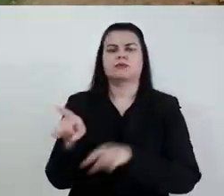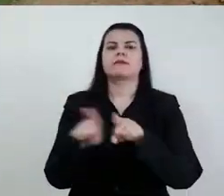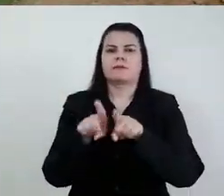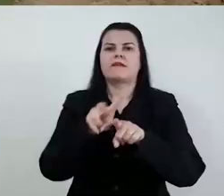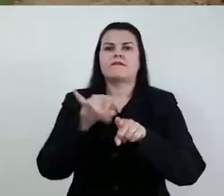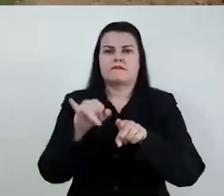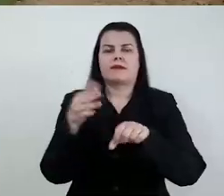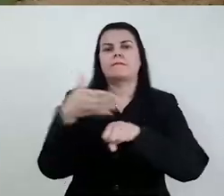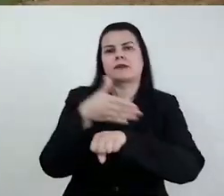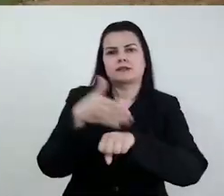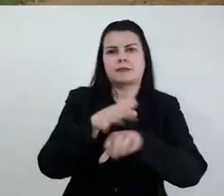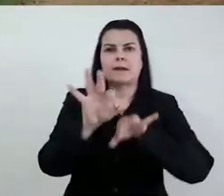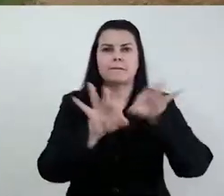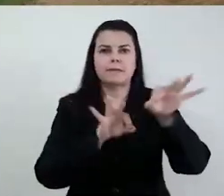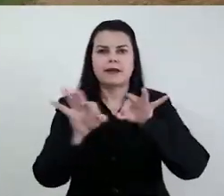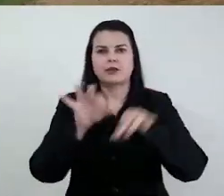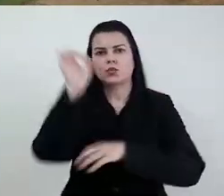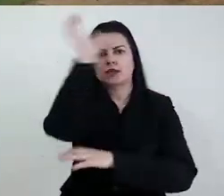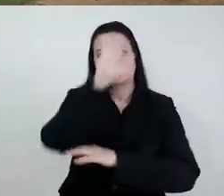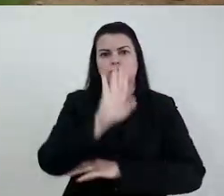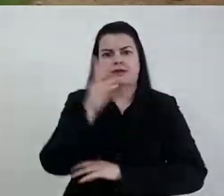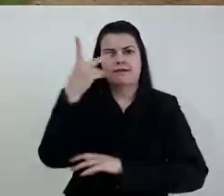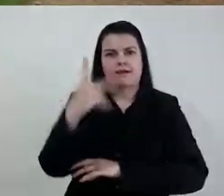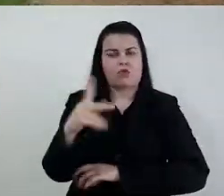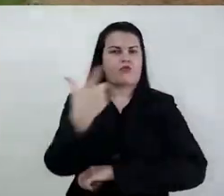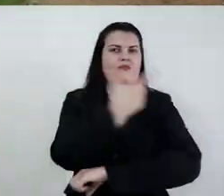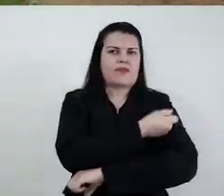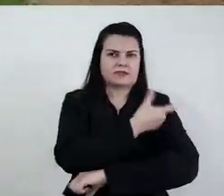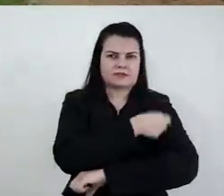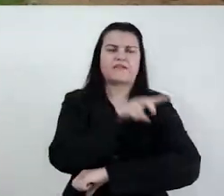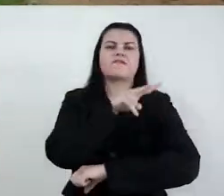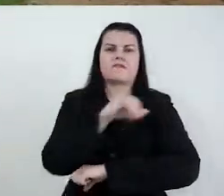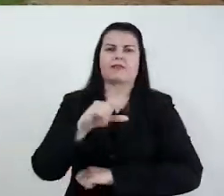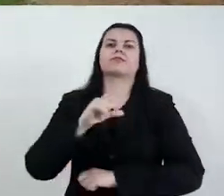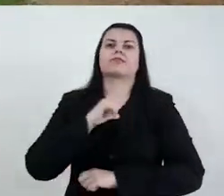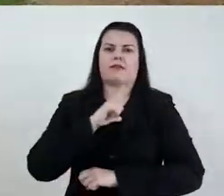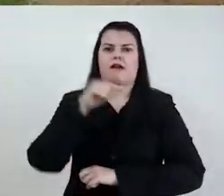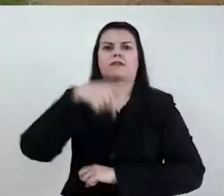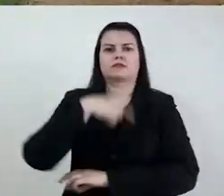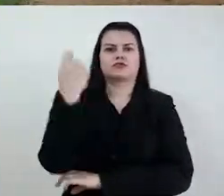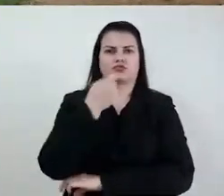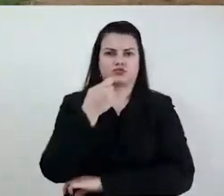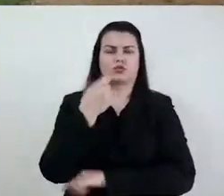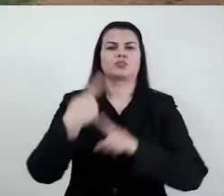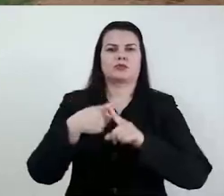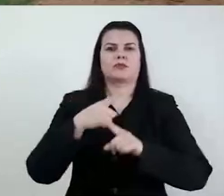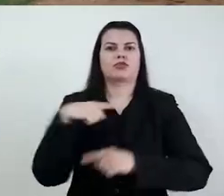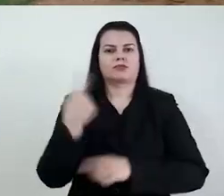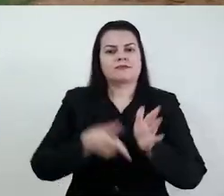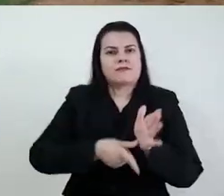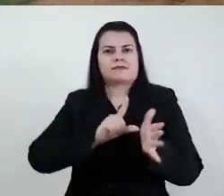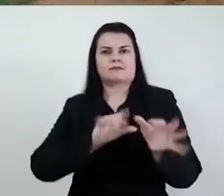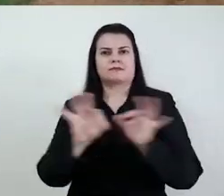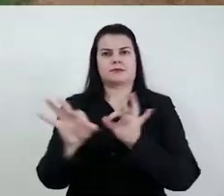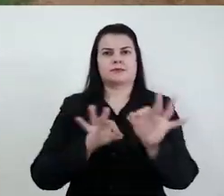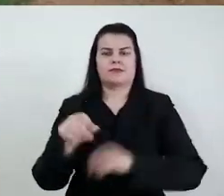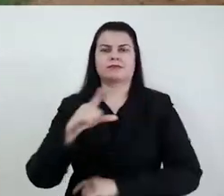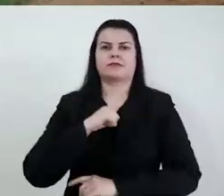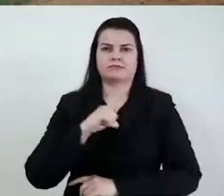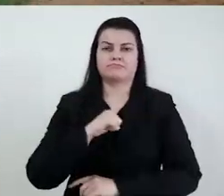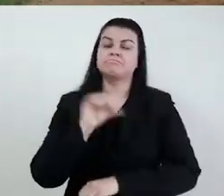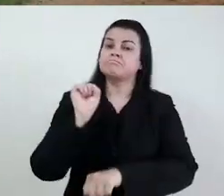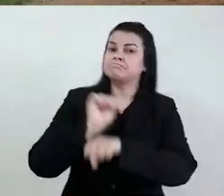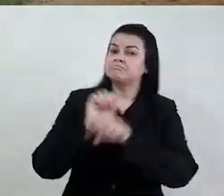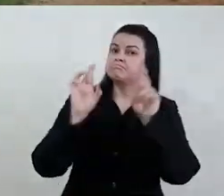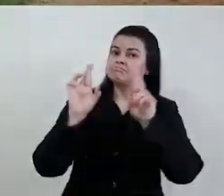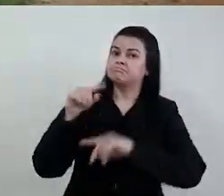adquiridas pelo Ministério da Saúde, vão compor o Plano Nacional de Imunização. Então, vai ter vacina, o Rio Grande do Sul se